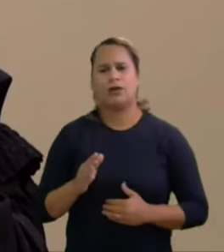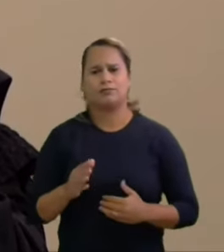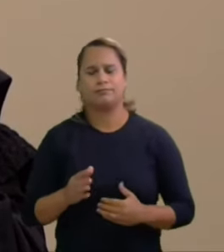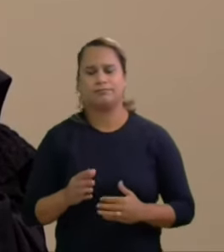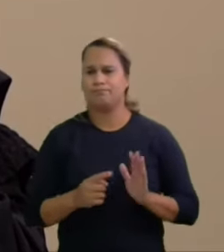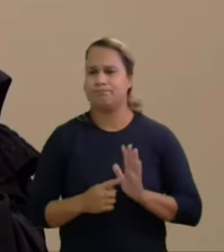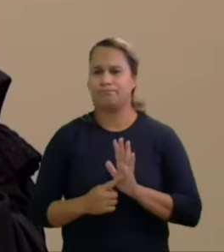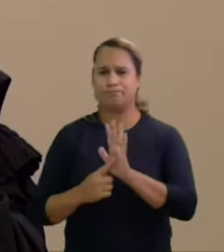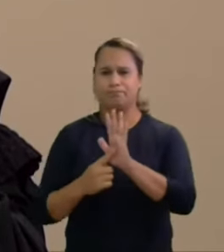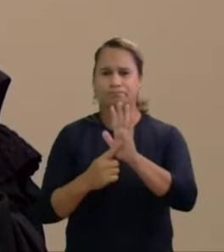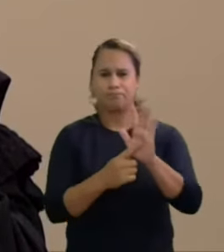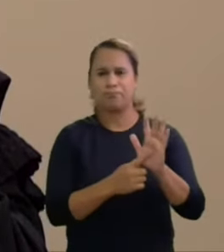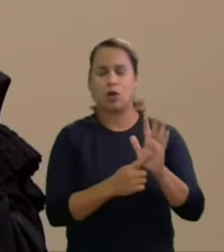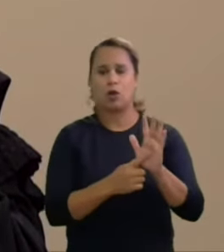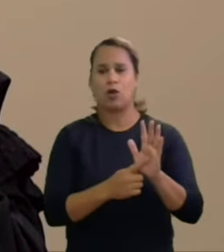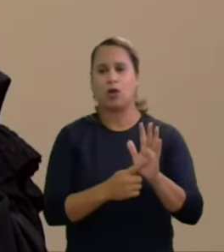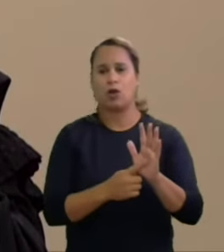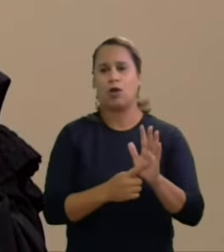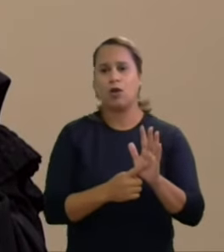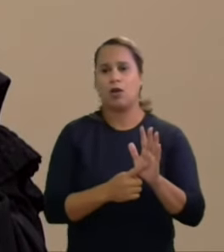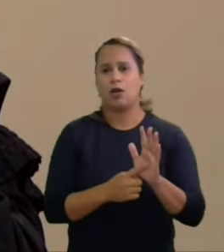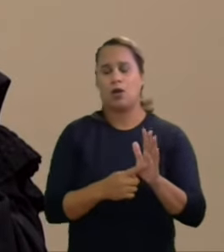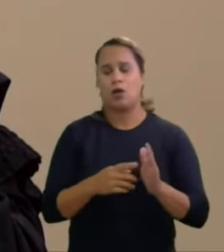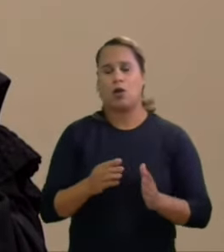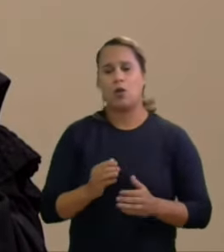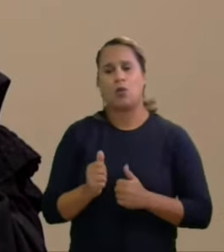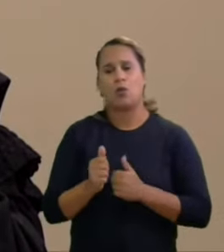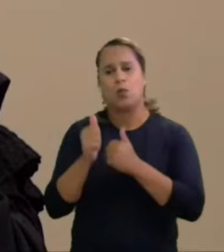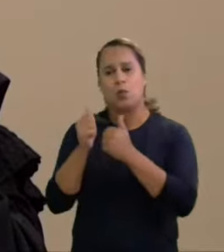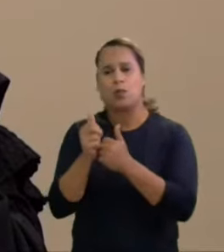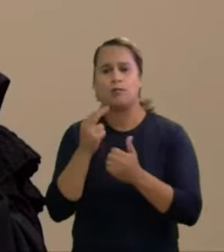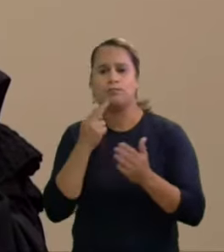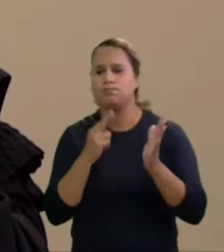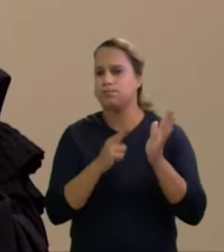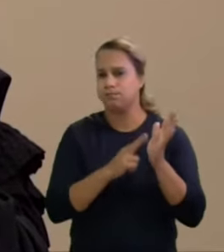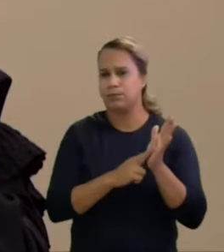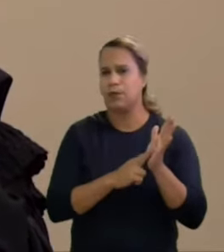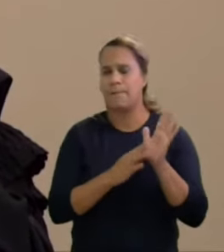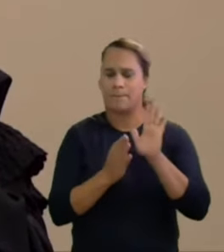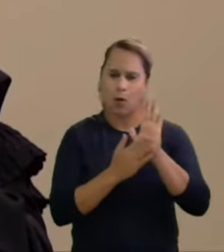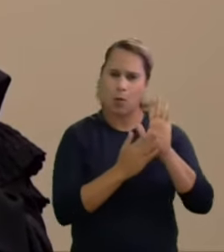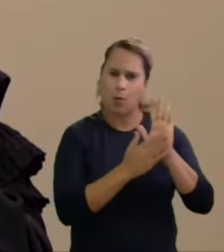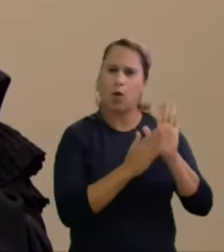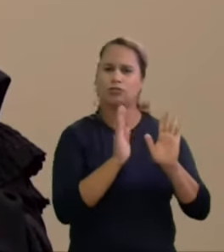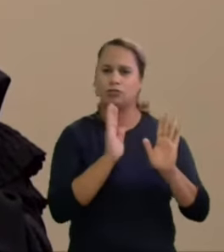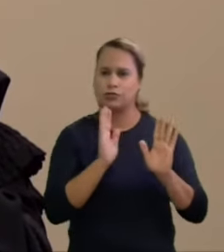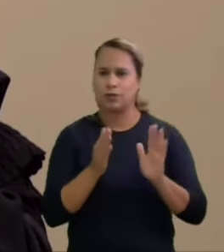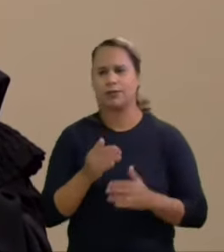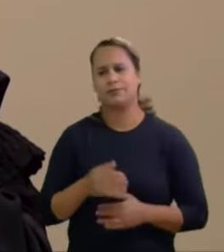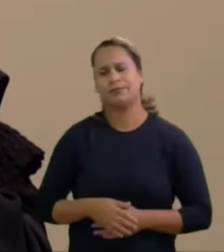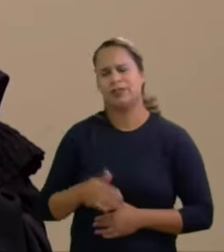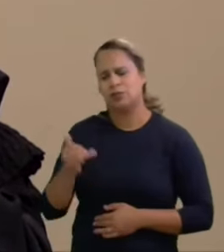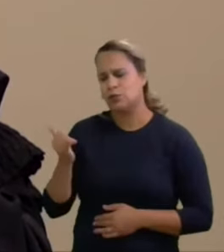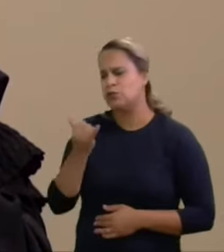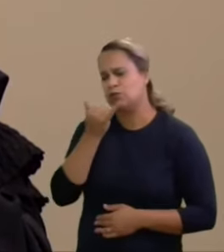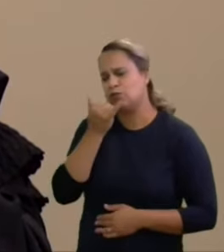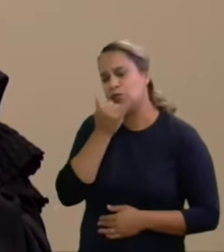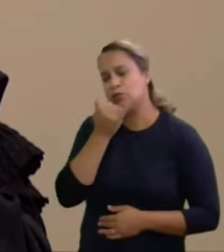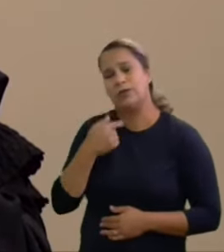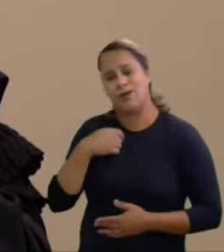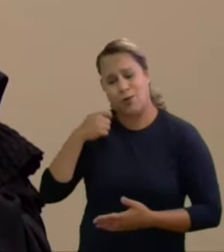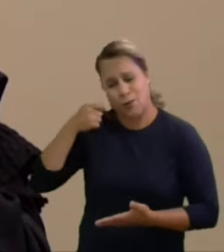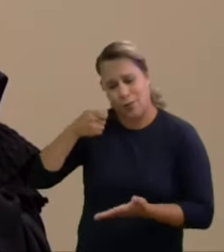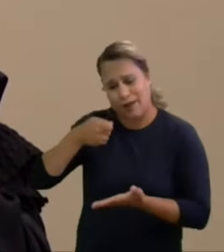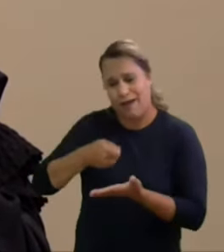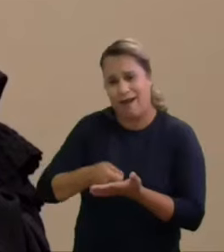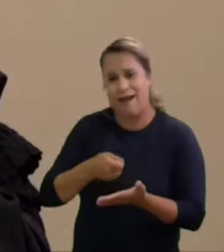eminente relator no sentido de julgar improcedentes as ações de investigação judicial eleitoral propostas peço desculpas por ter sido obrigada a trazer